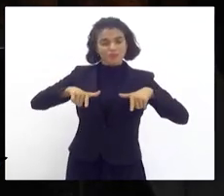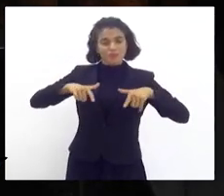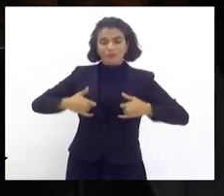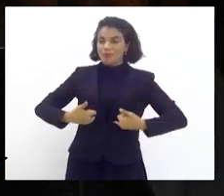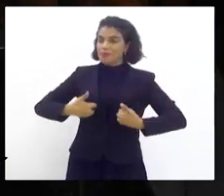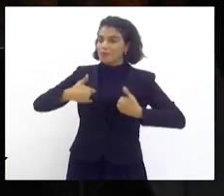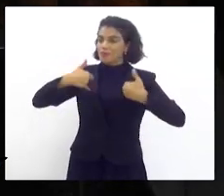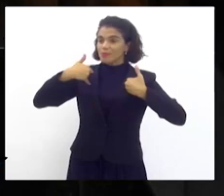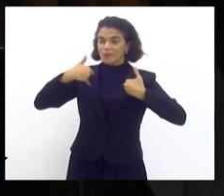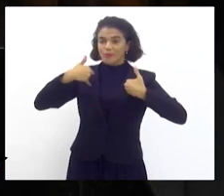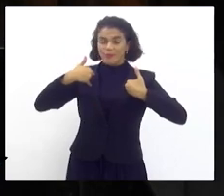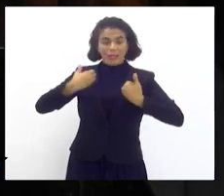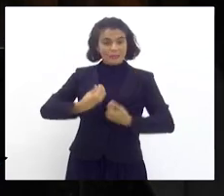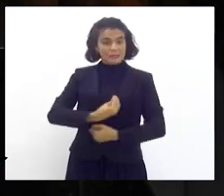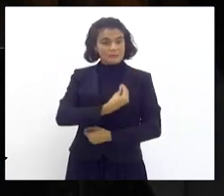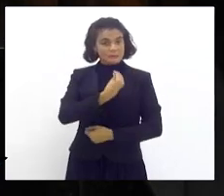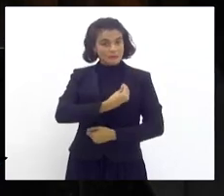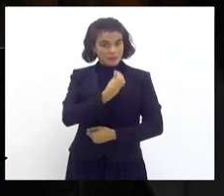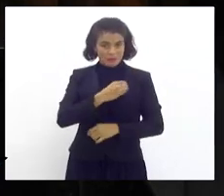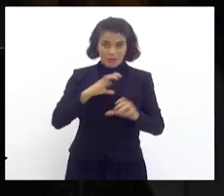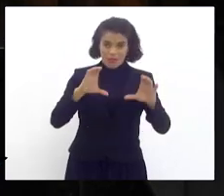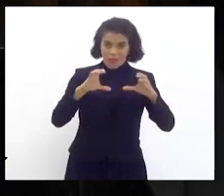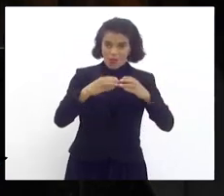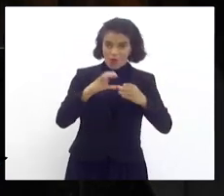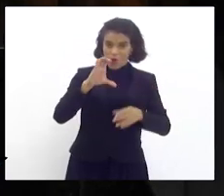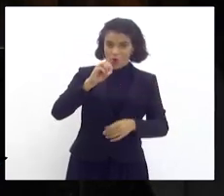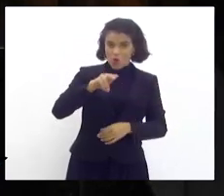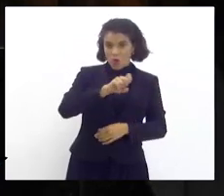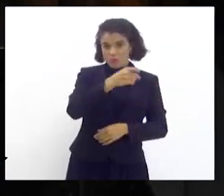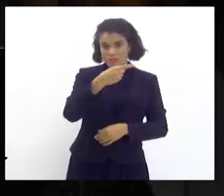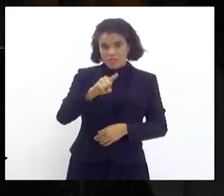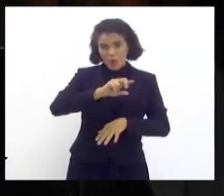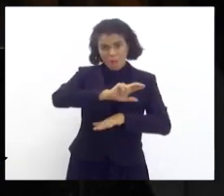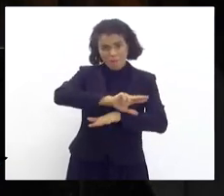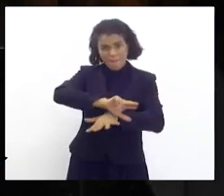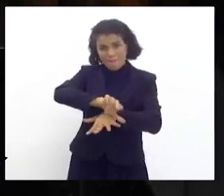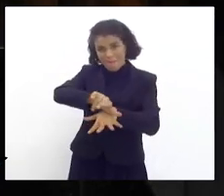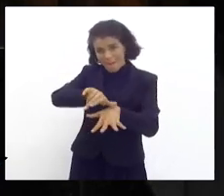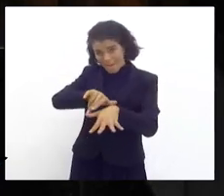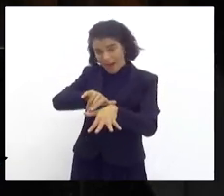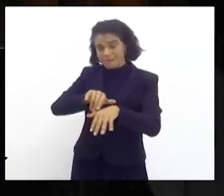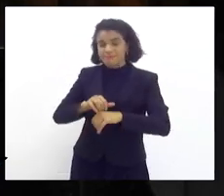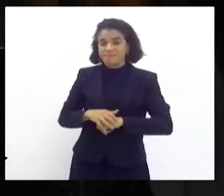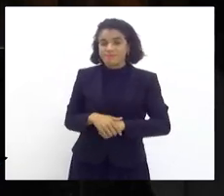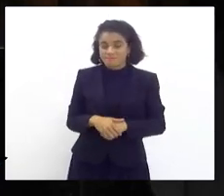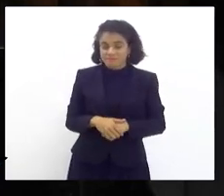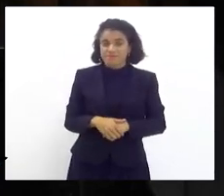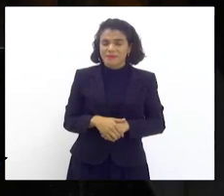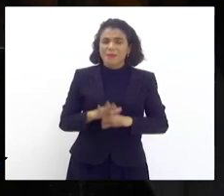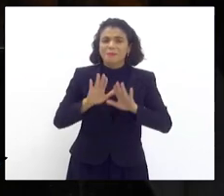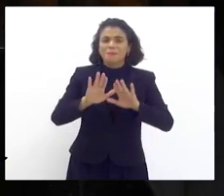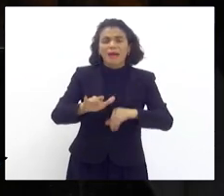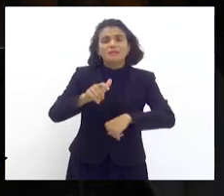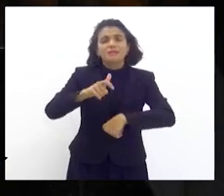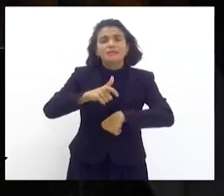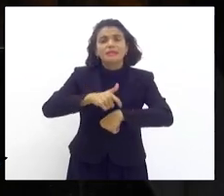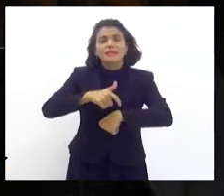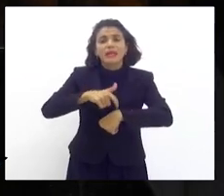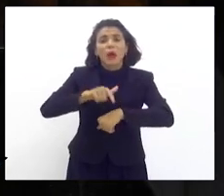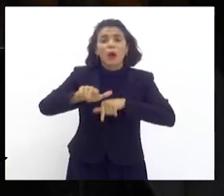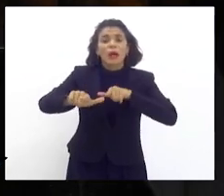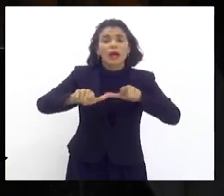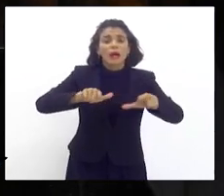de participar das comissões XYZ. mas chega na hora de